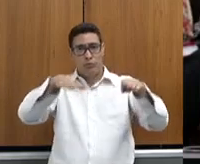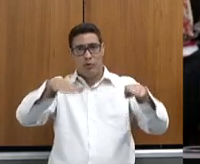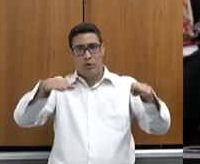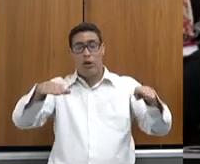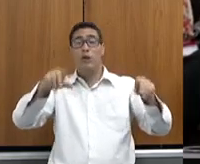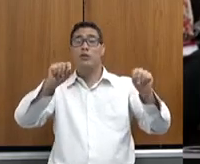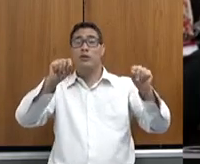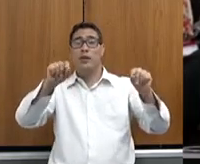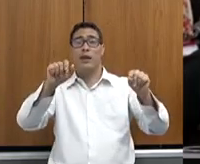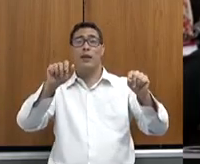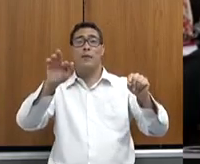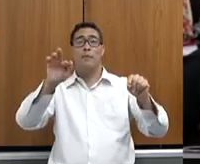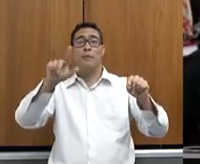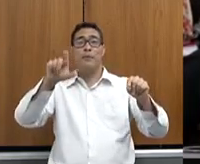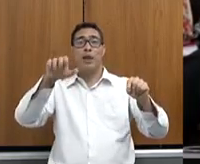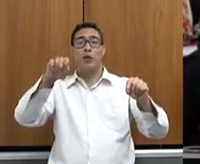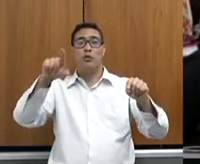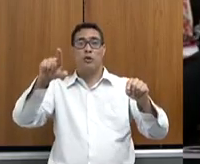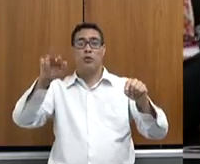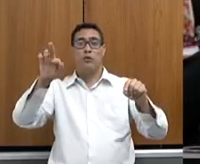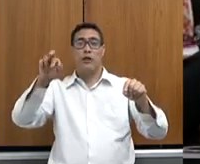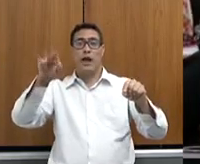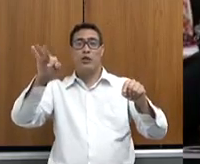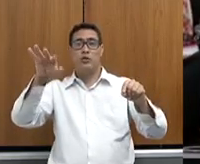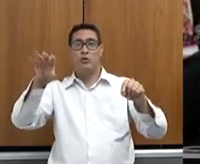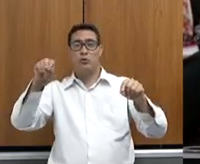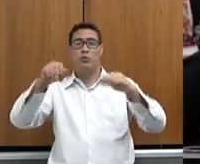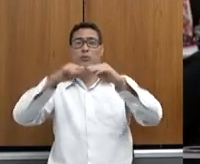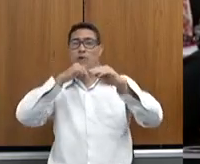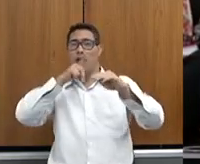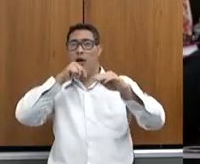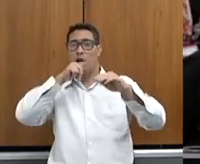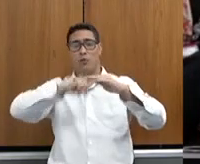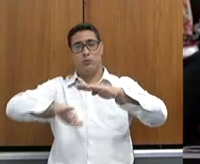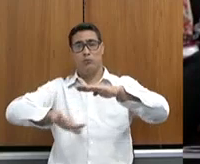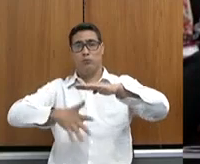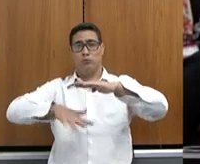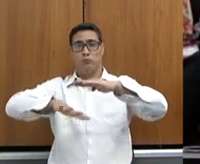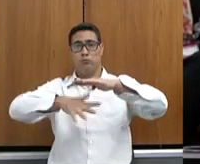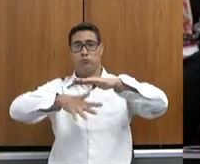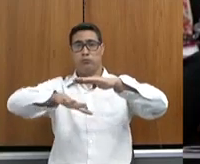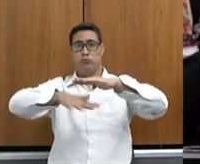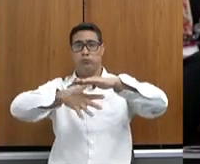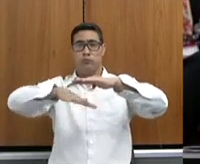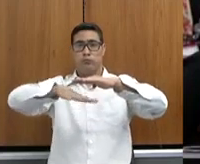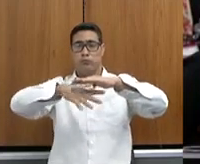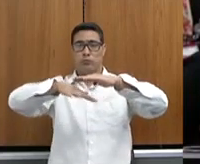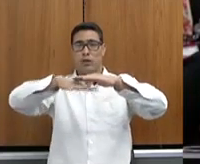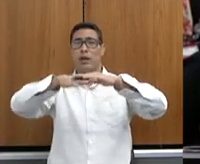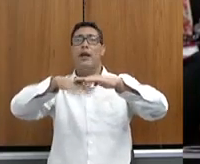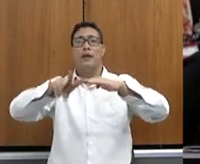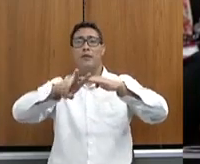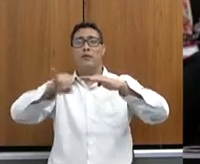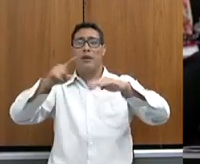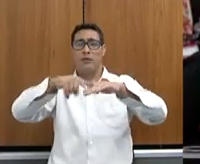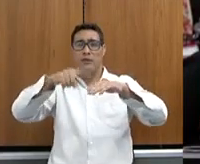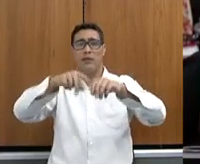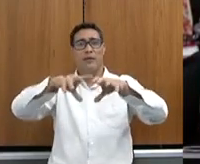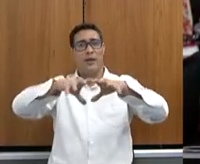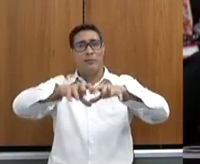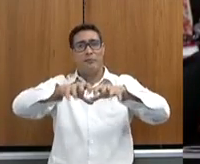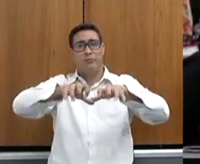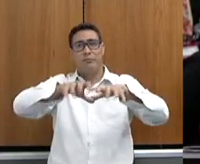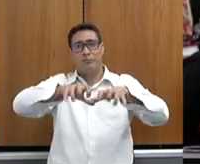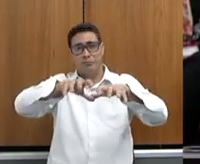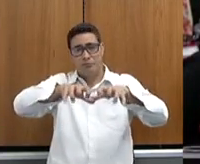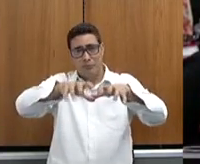aflorou. Então, nós estamos tendo que gastar um recurso agora para fazer uma macro-drenagem e tornar a colocar viável esses lotes. São